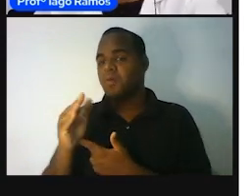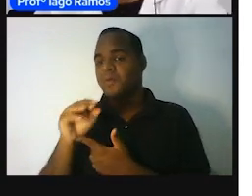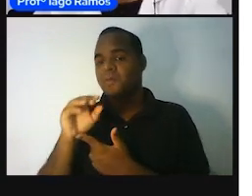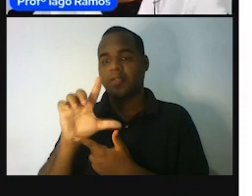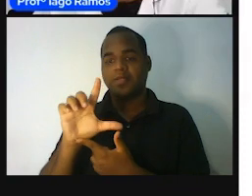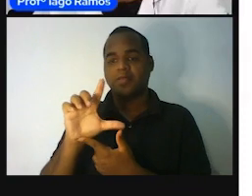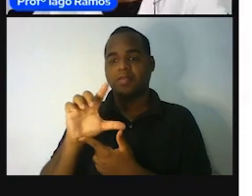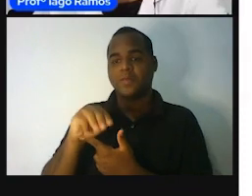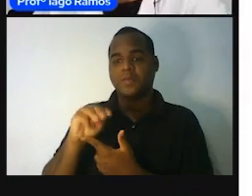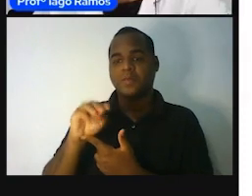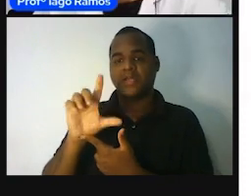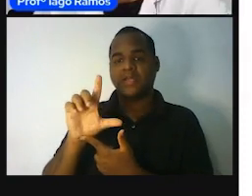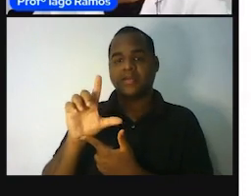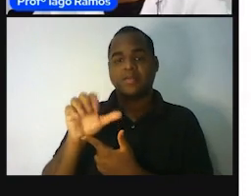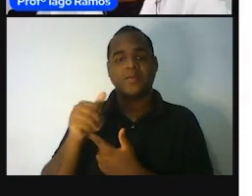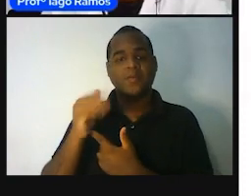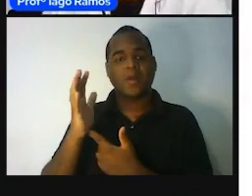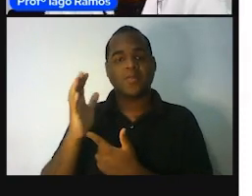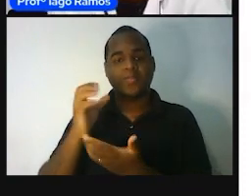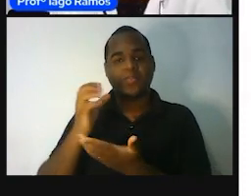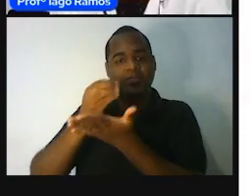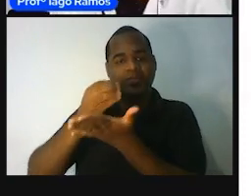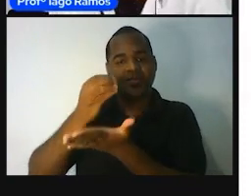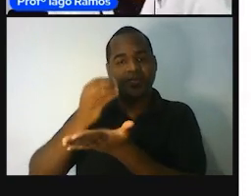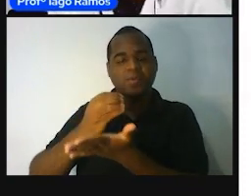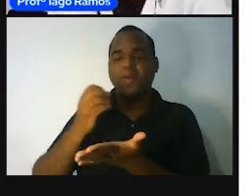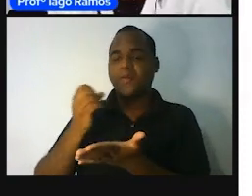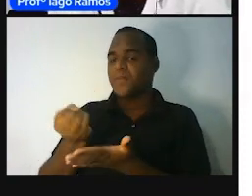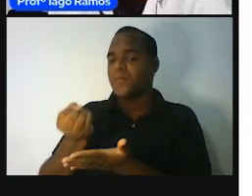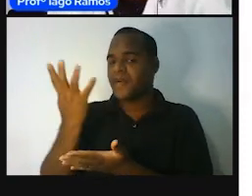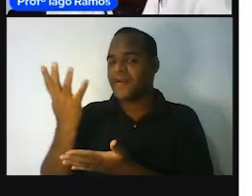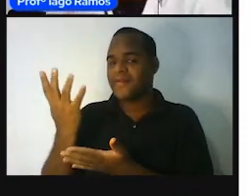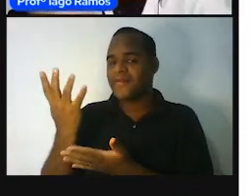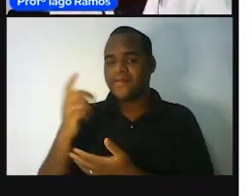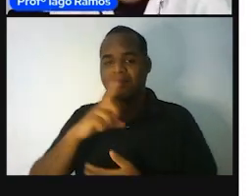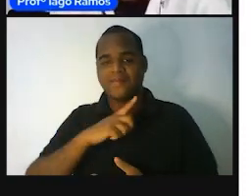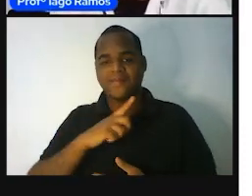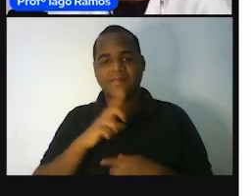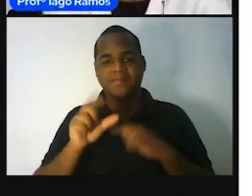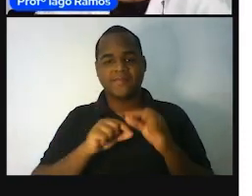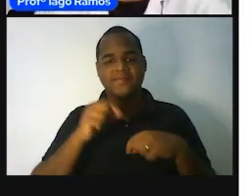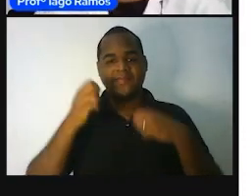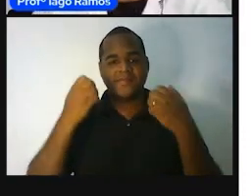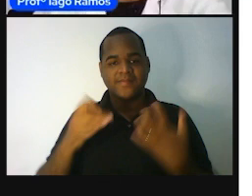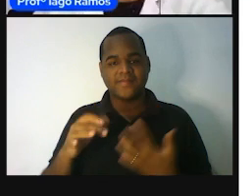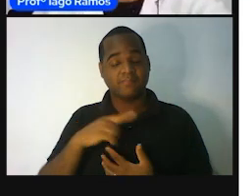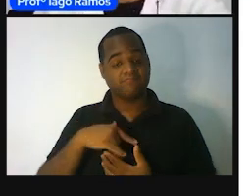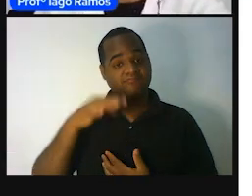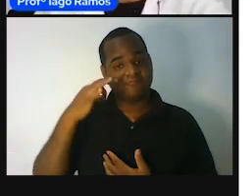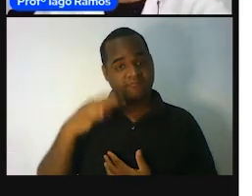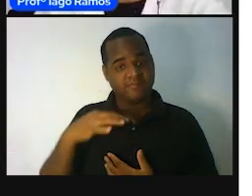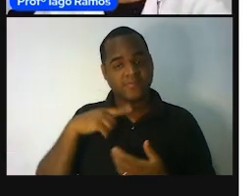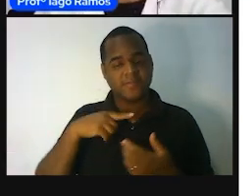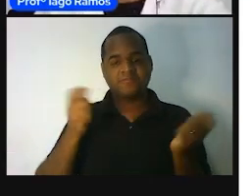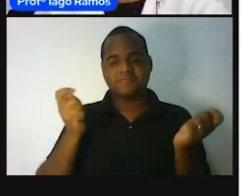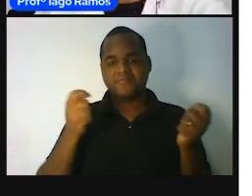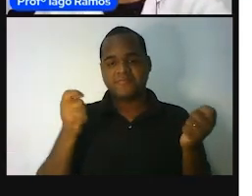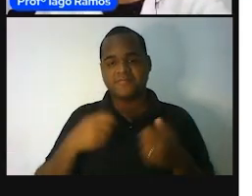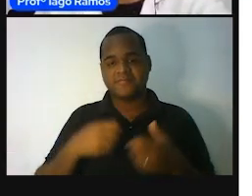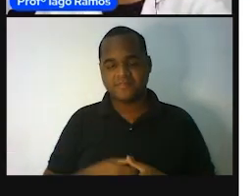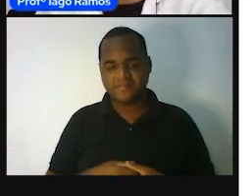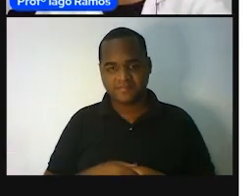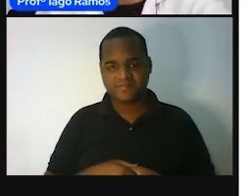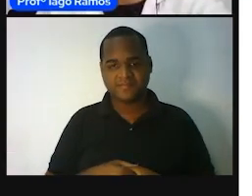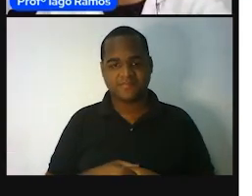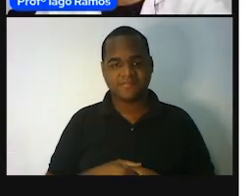cocopinho aí, qual é a unidade para medir, mais adequada, mais certinha para medir, esse